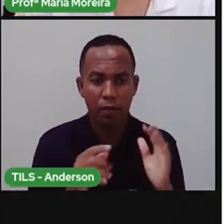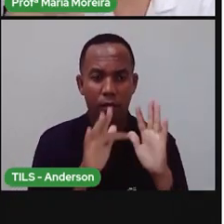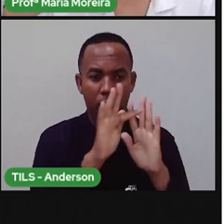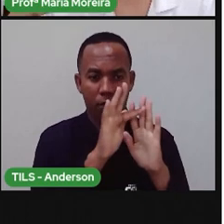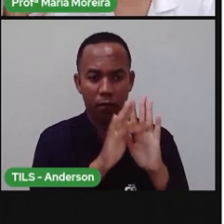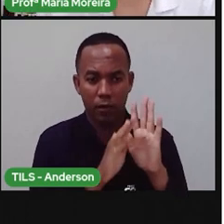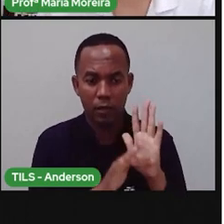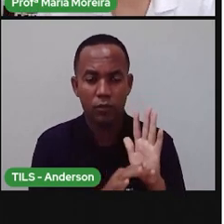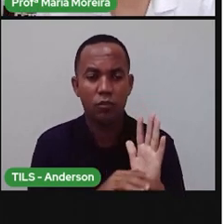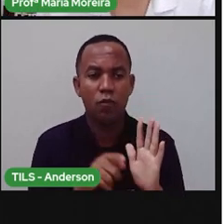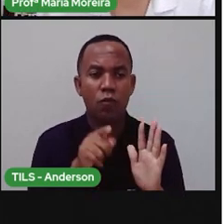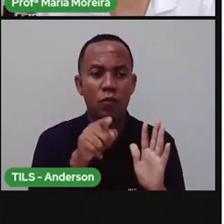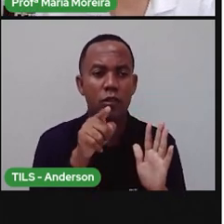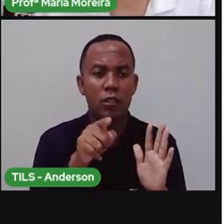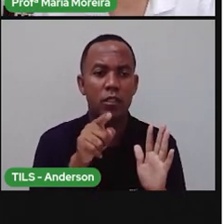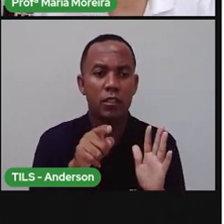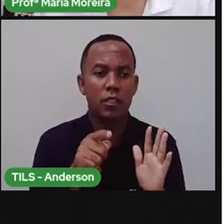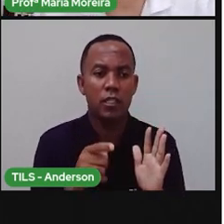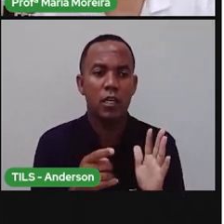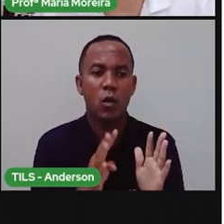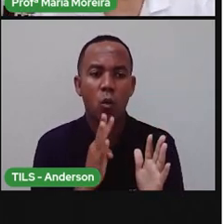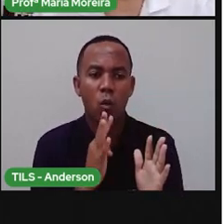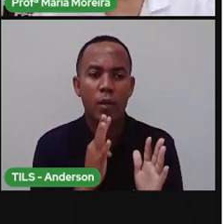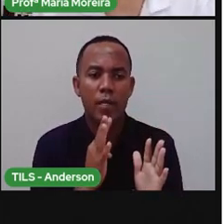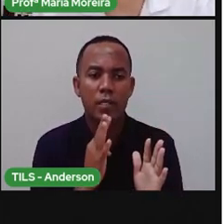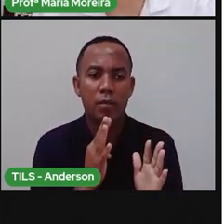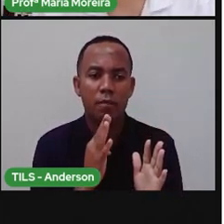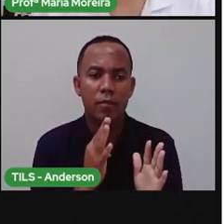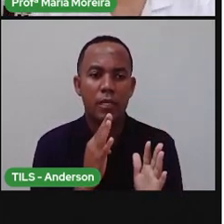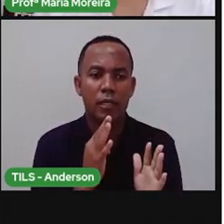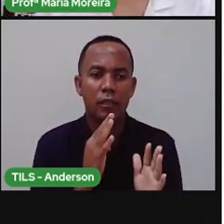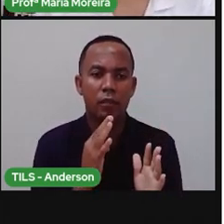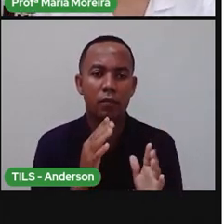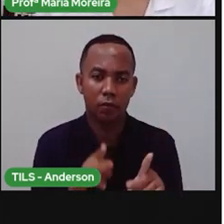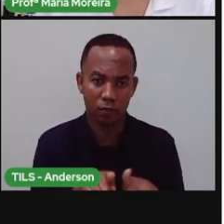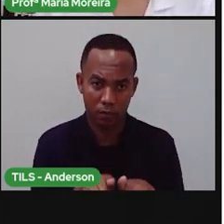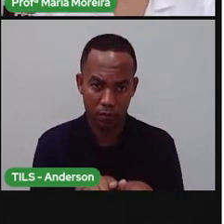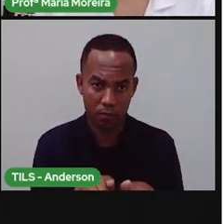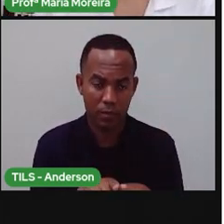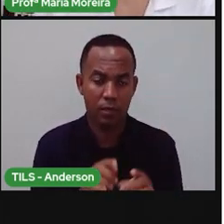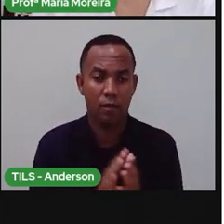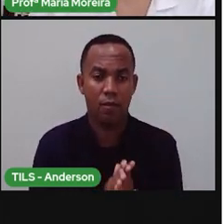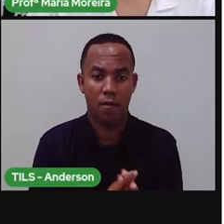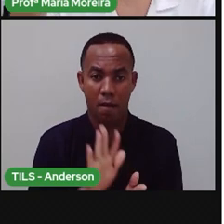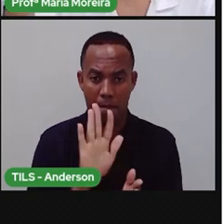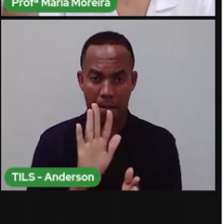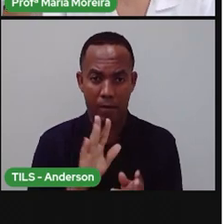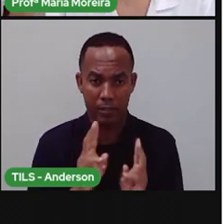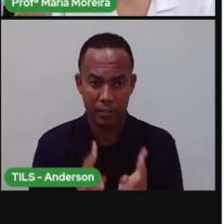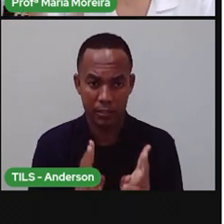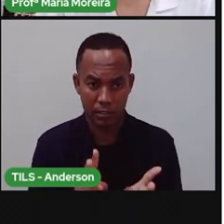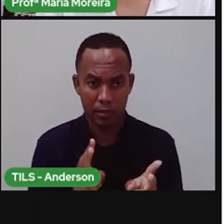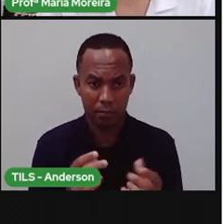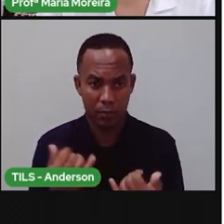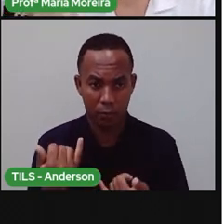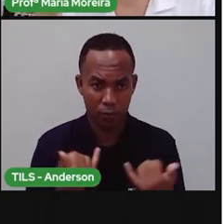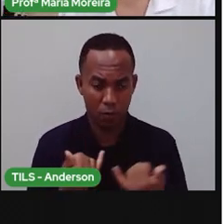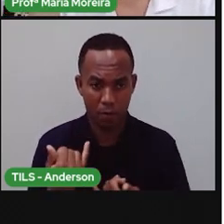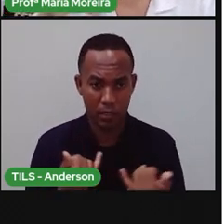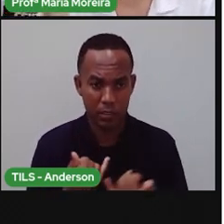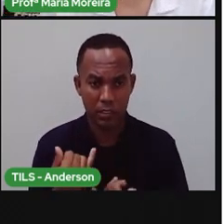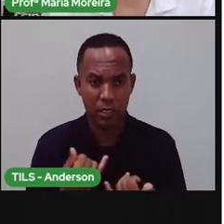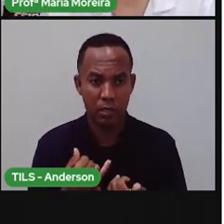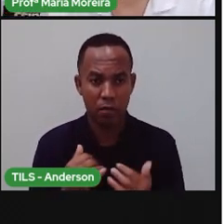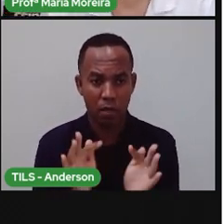aí, para vocês adquirirem o quê? Conhecimento. Então, nem sempre, né, a informação, a pessoa está restrita